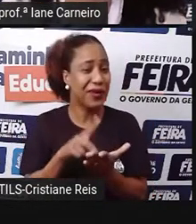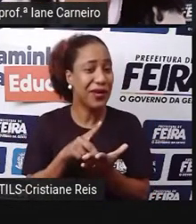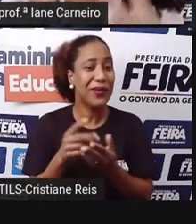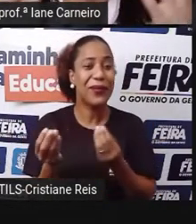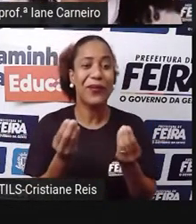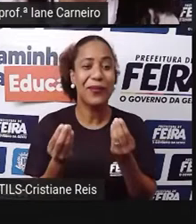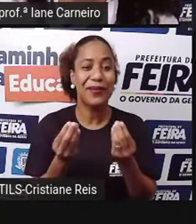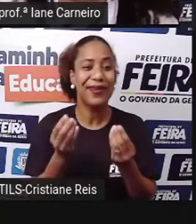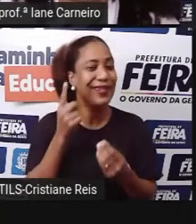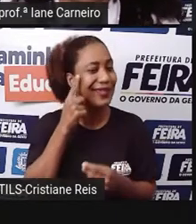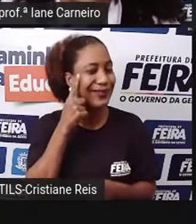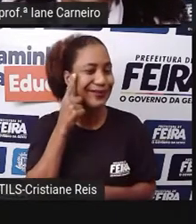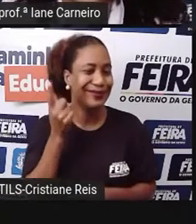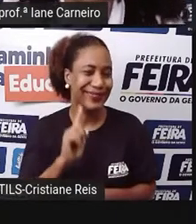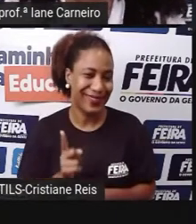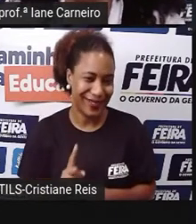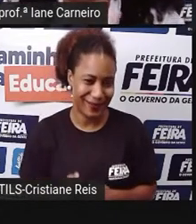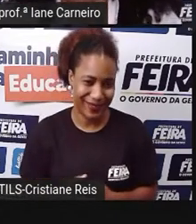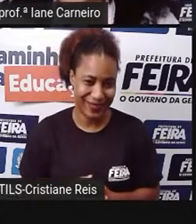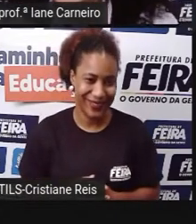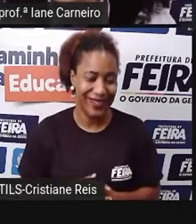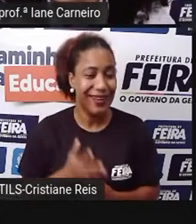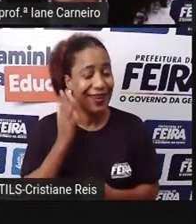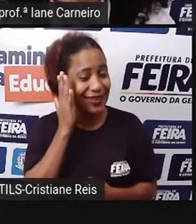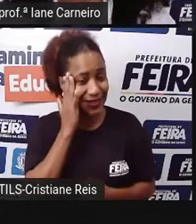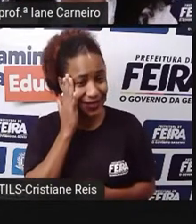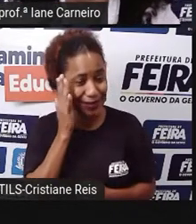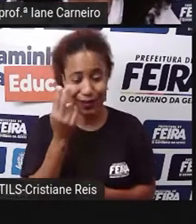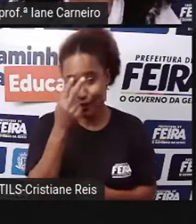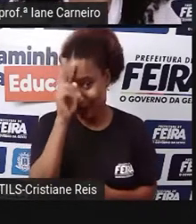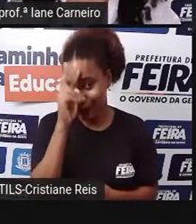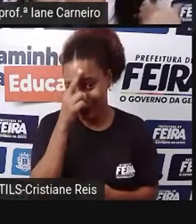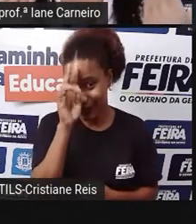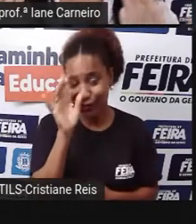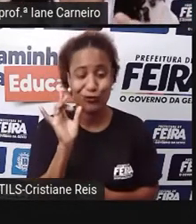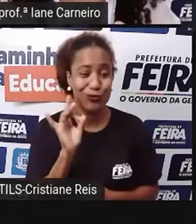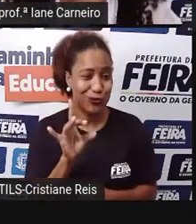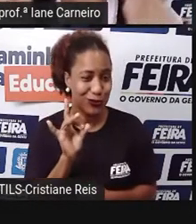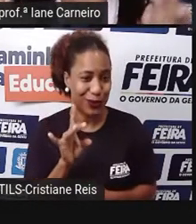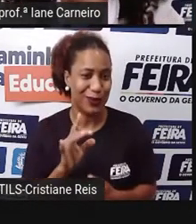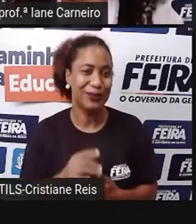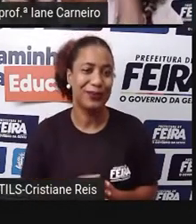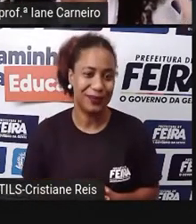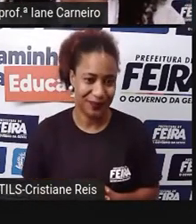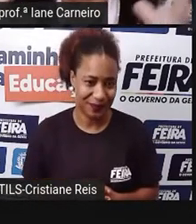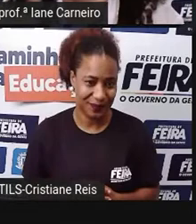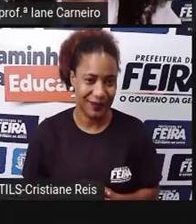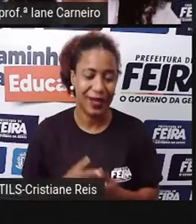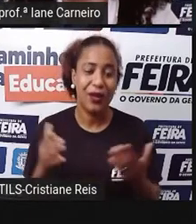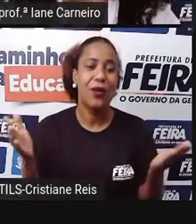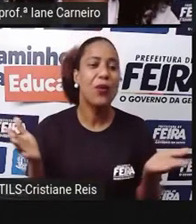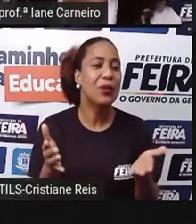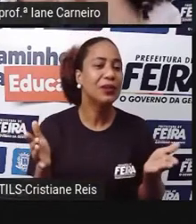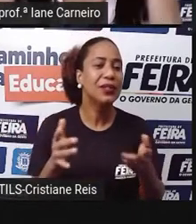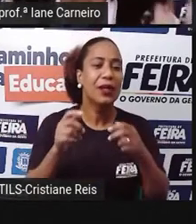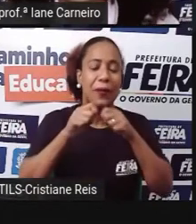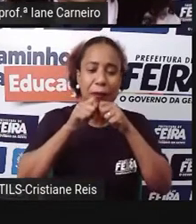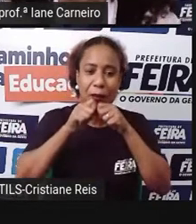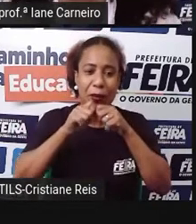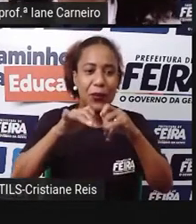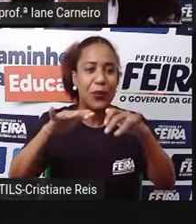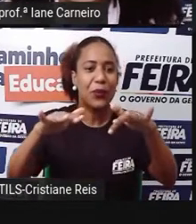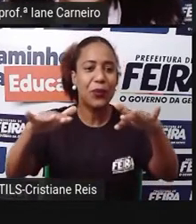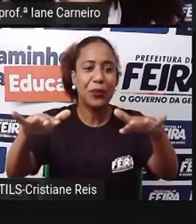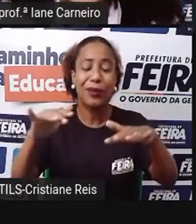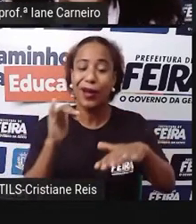só sabe dessa história. E aí hoje em dia, quem difundiu, ou seja, quem espalhou